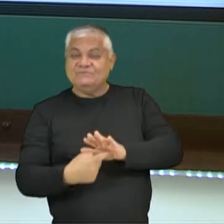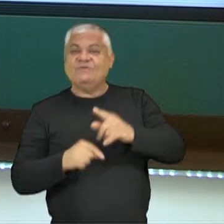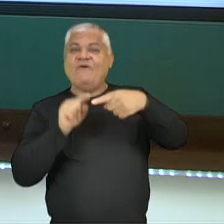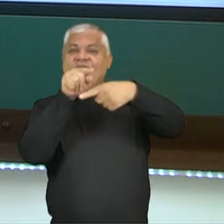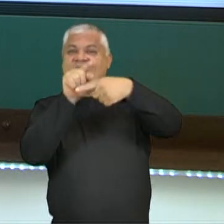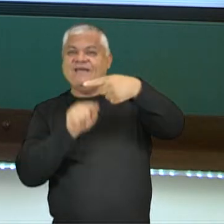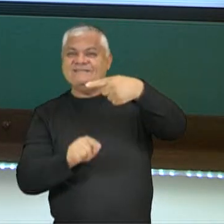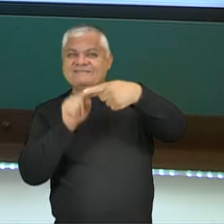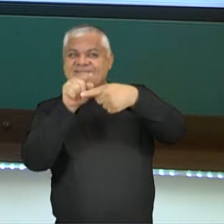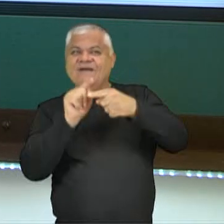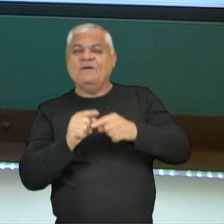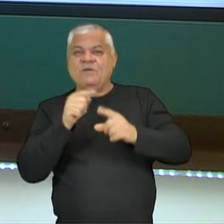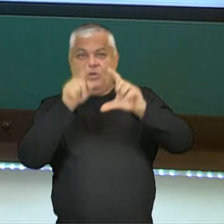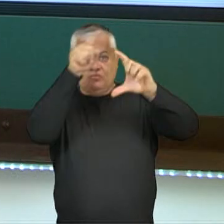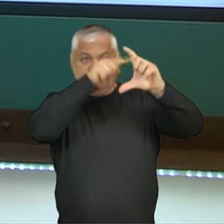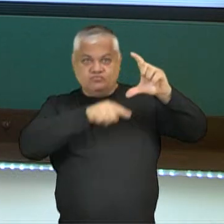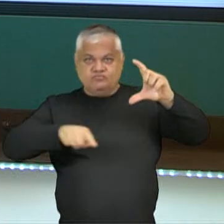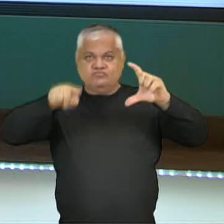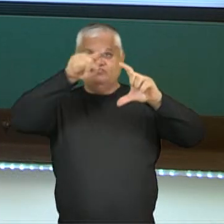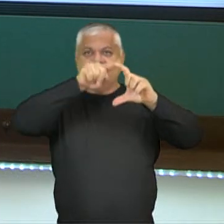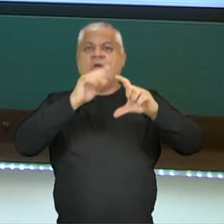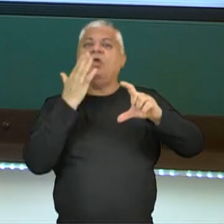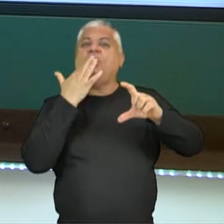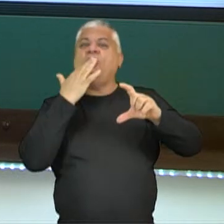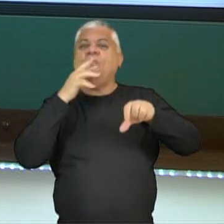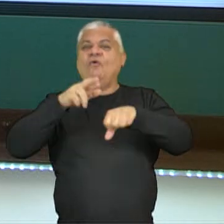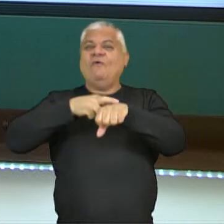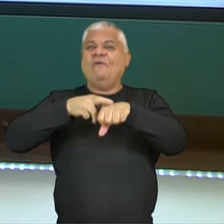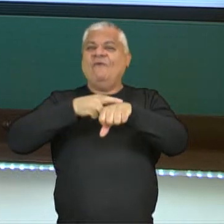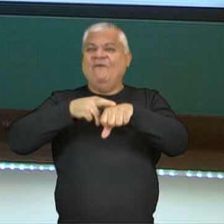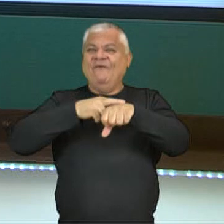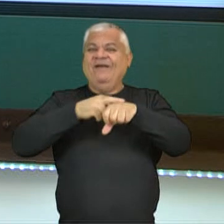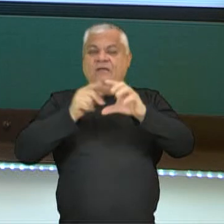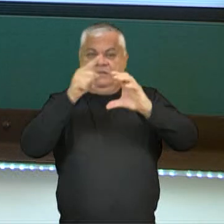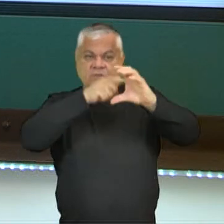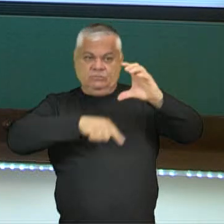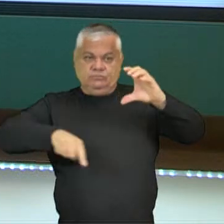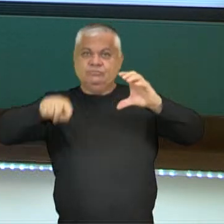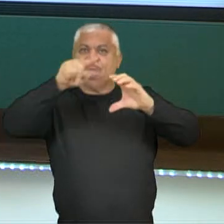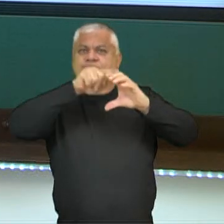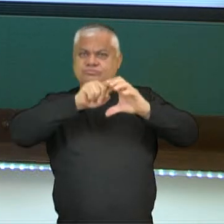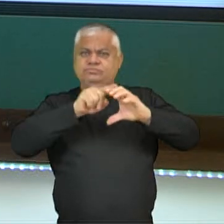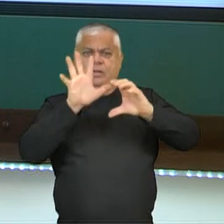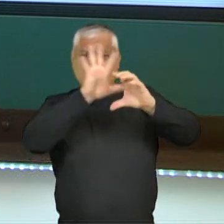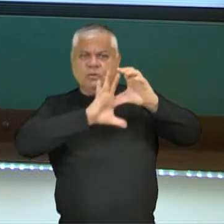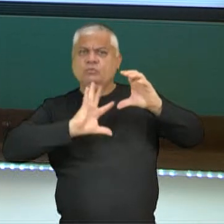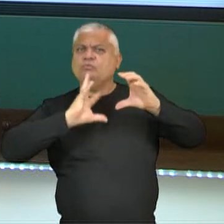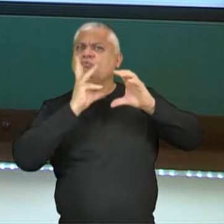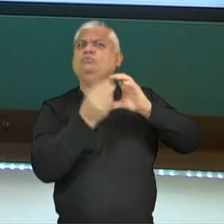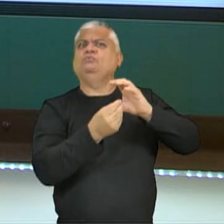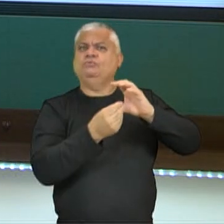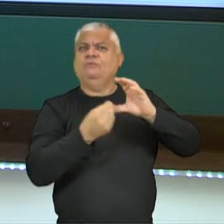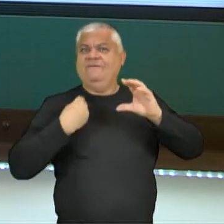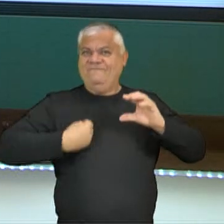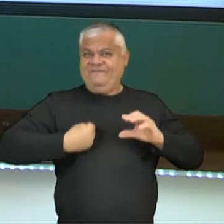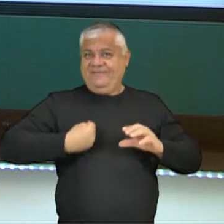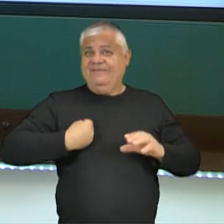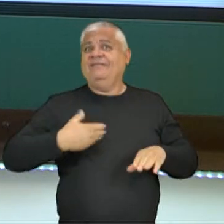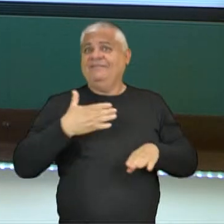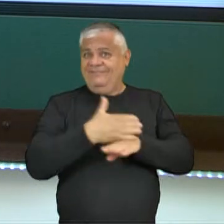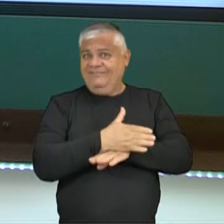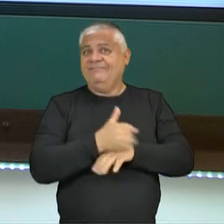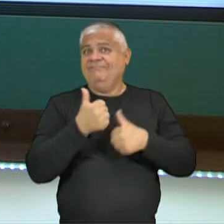dessa figura abaixo. Então, nós temos um círculo aqui, todo preenchido, colorido. Então, isso quer dizer que todos os alunos estavam